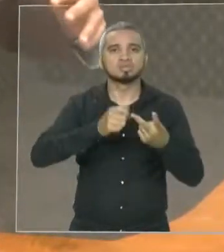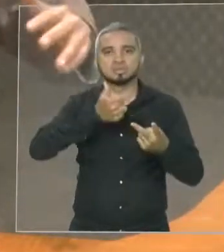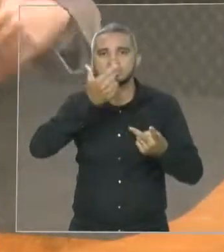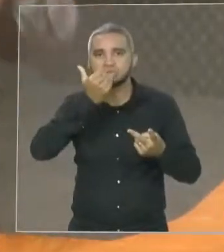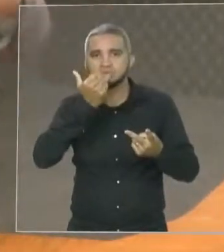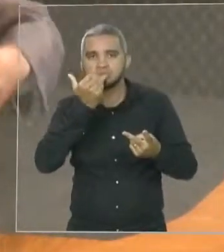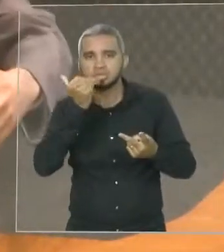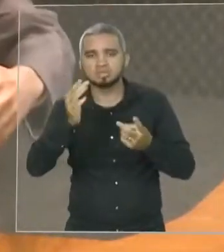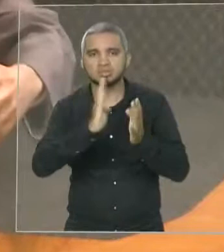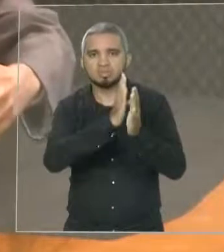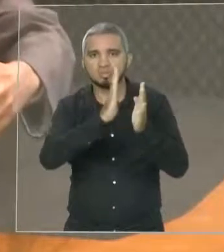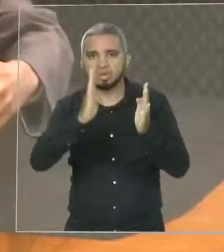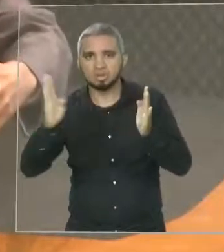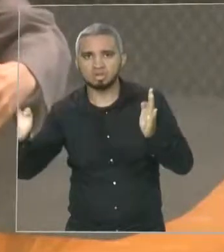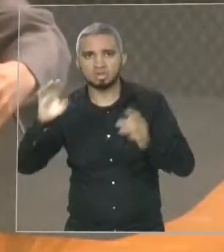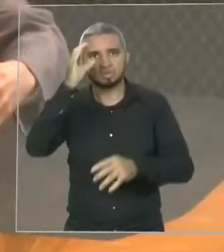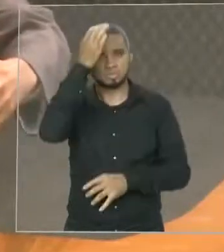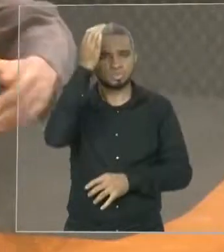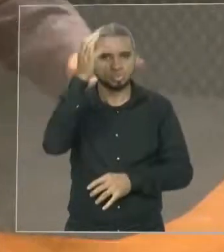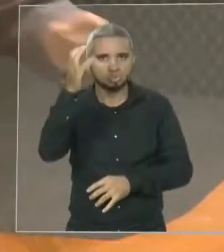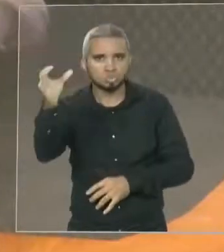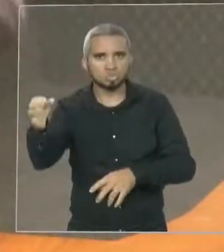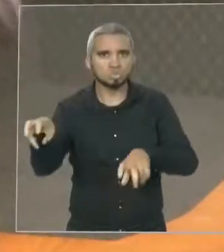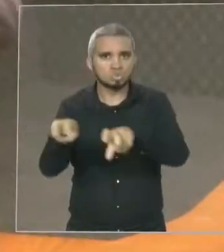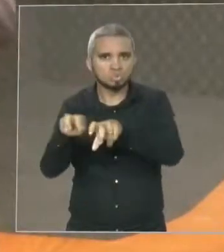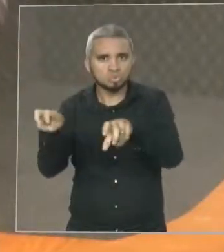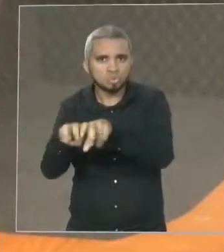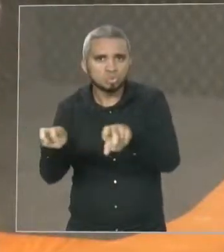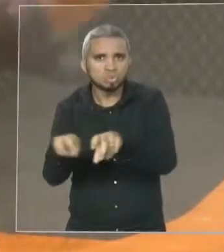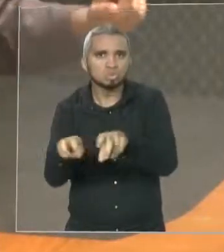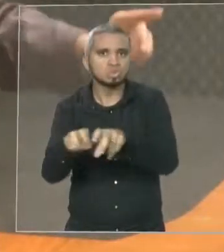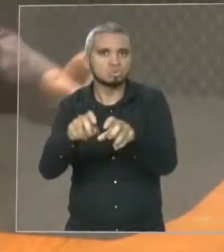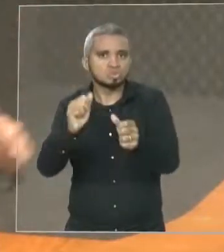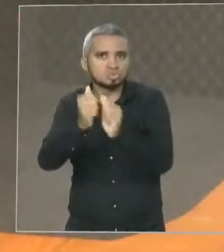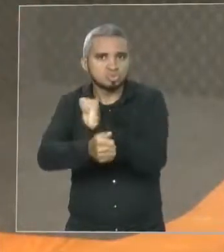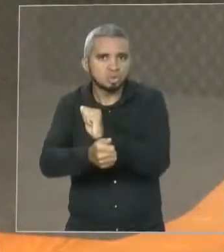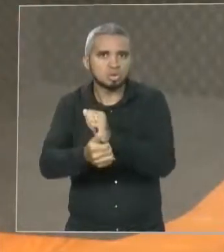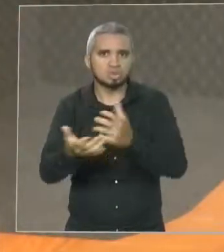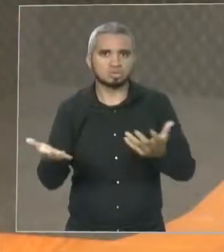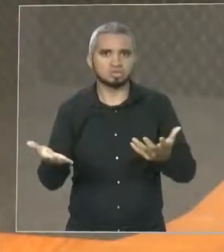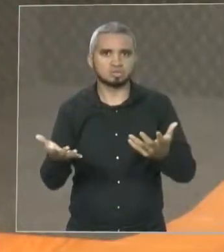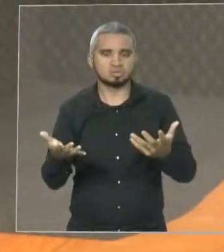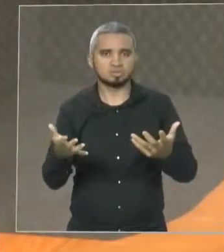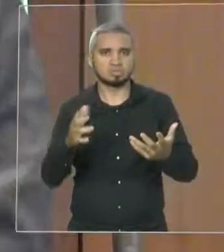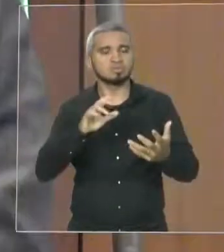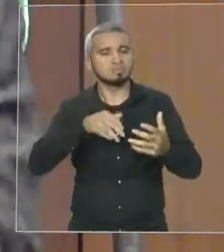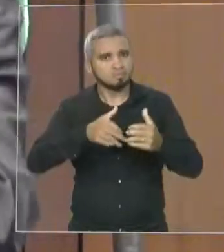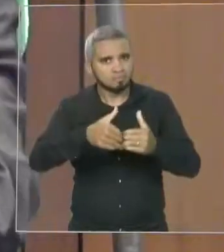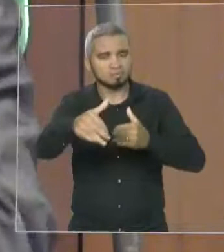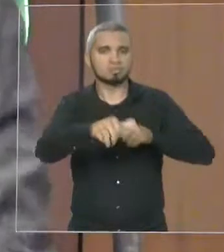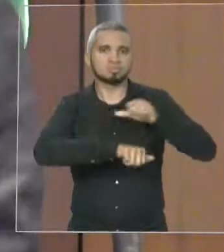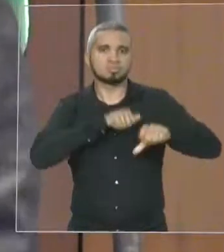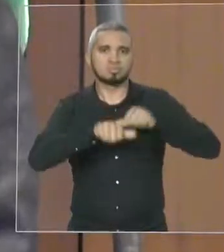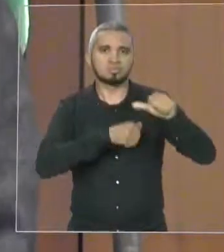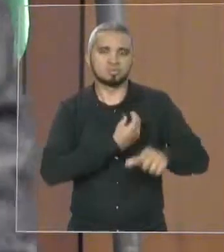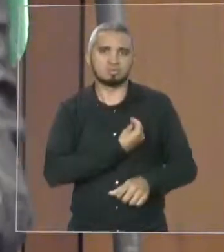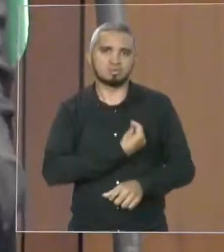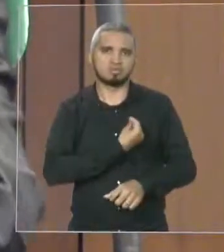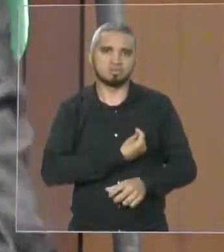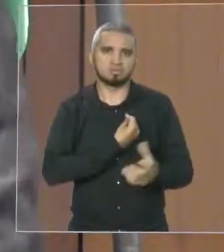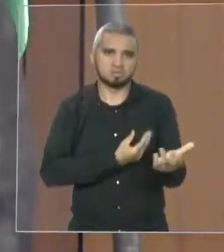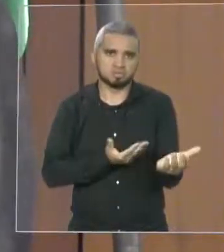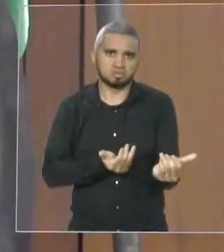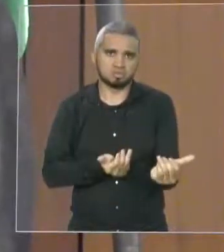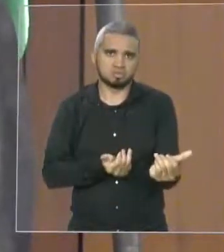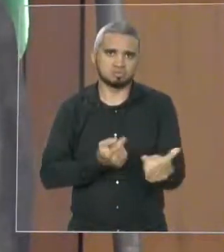cultura, formação técnica. É algo que modifica radicalmente a vida das pessoas. Eu sei disso, eu